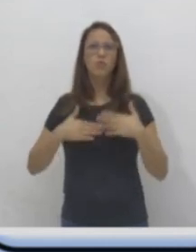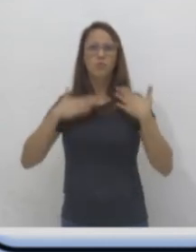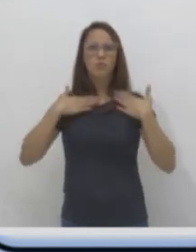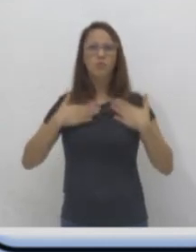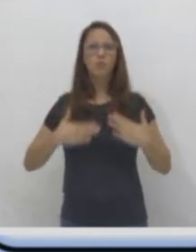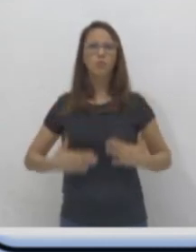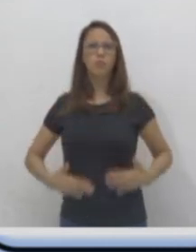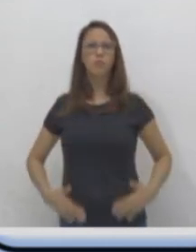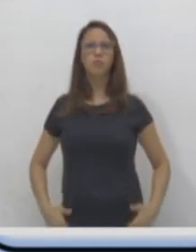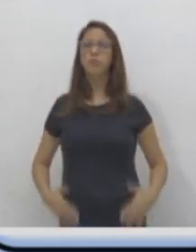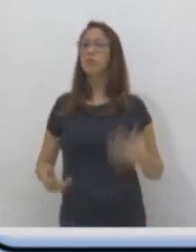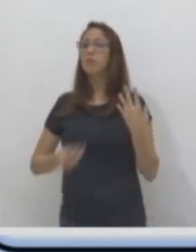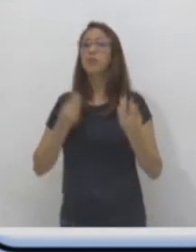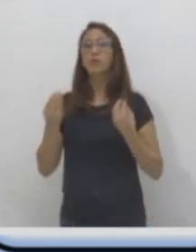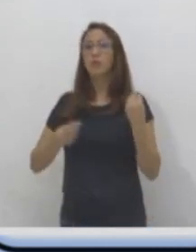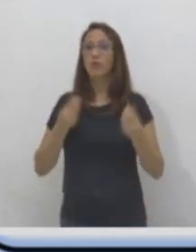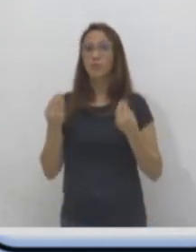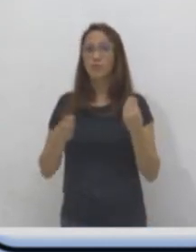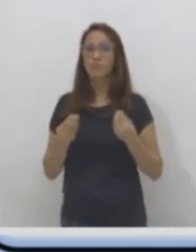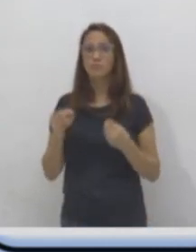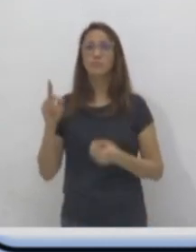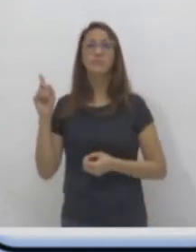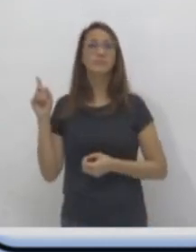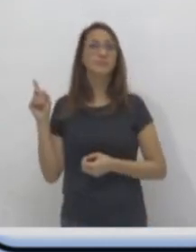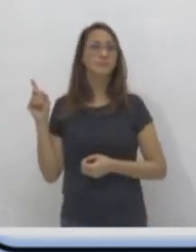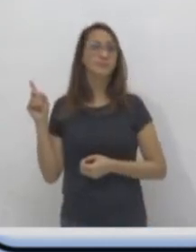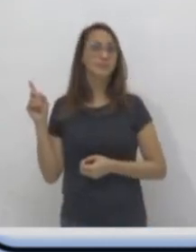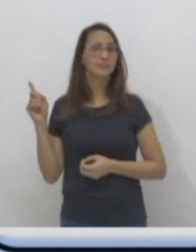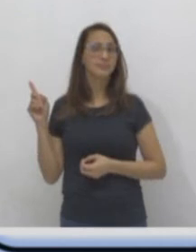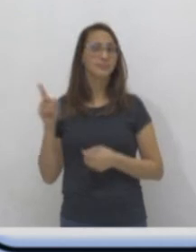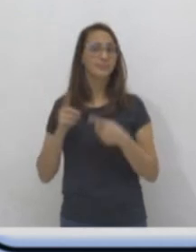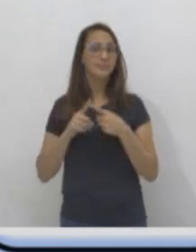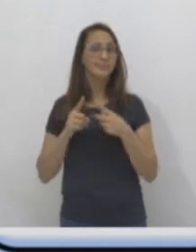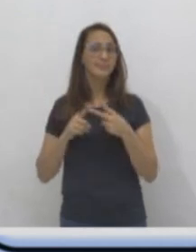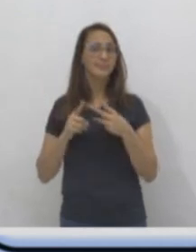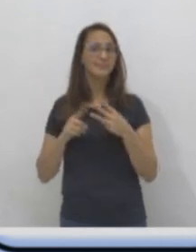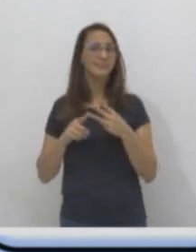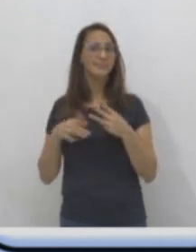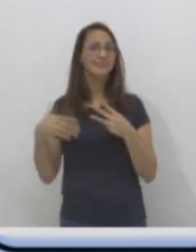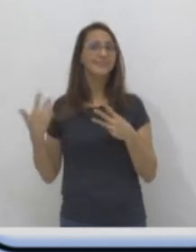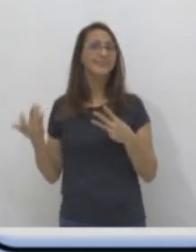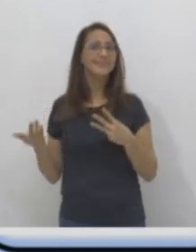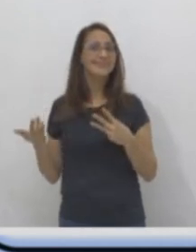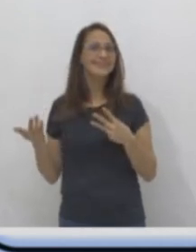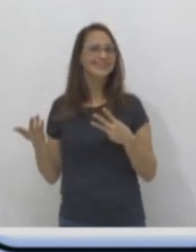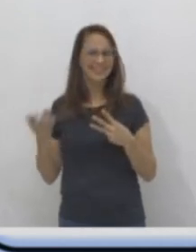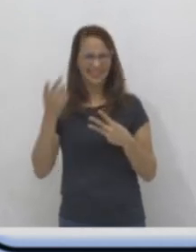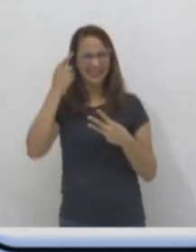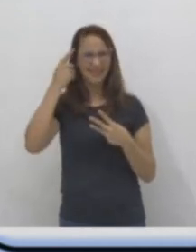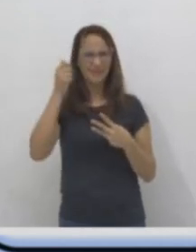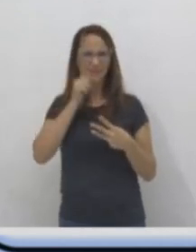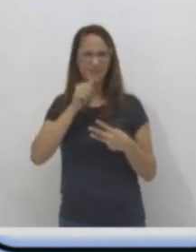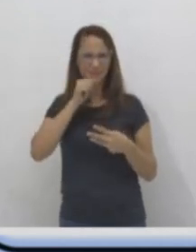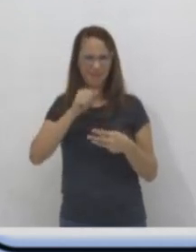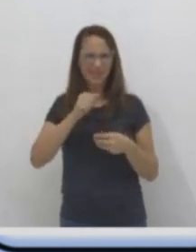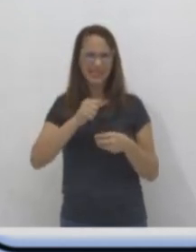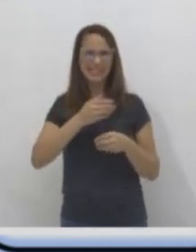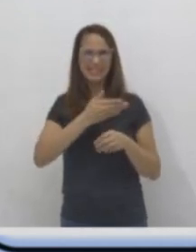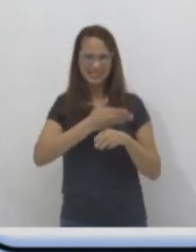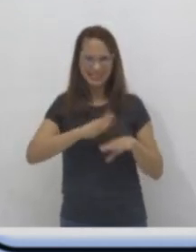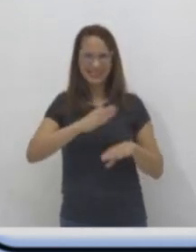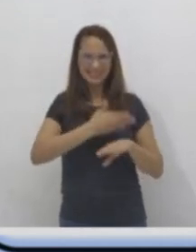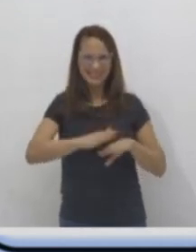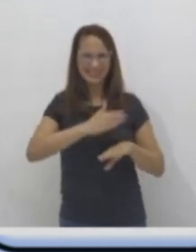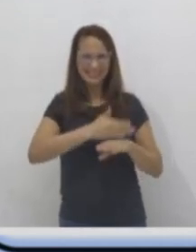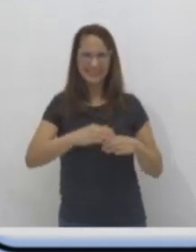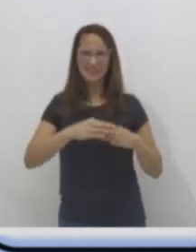pelos ou de escama? Ah, lembra que a mamãe está limpando lá o peixe, tirando ali a escama?